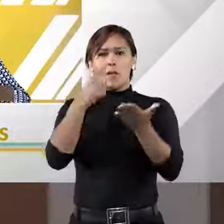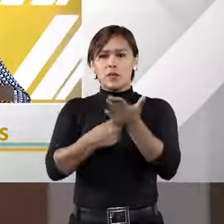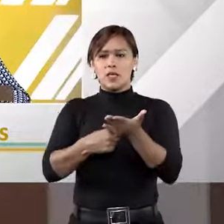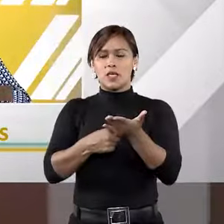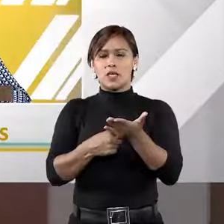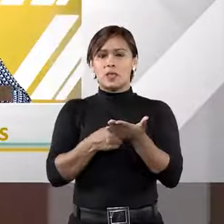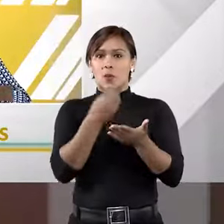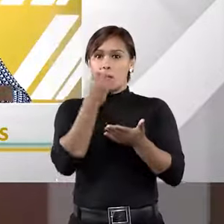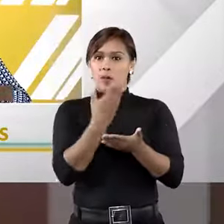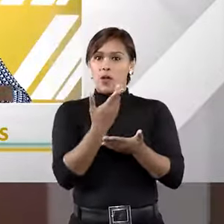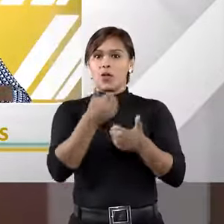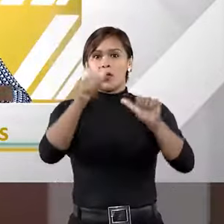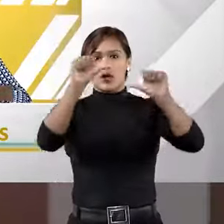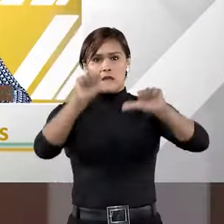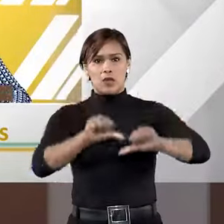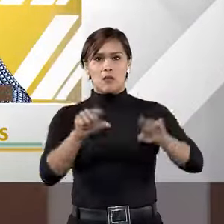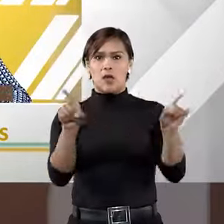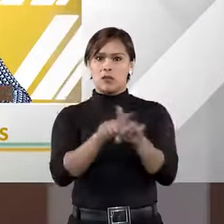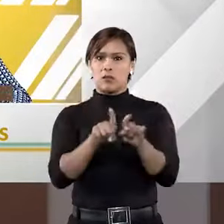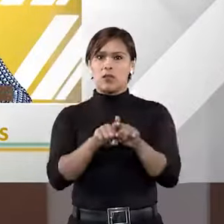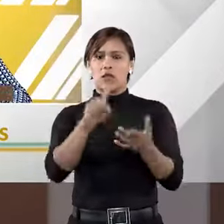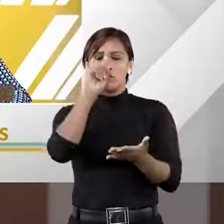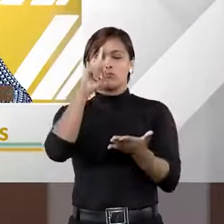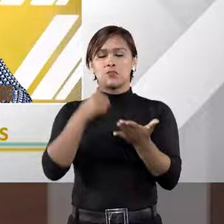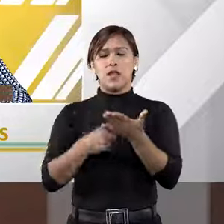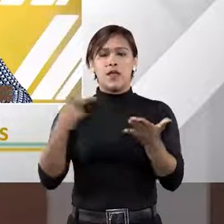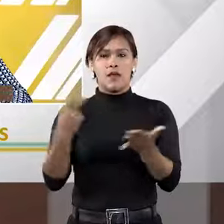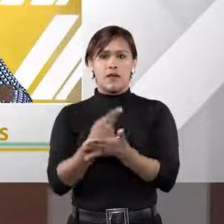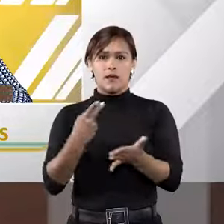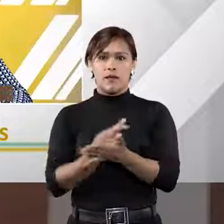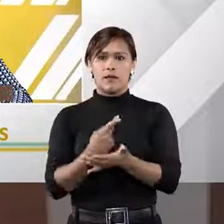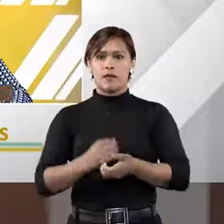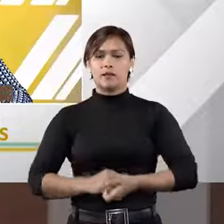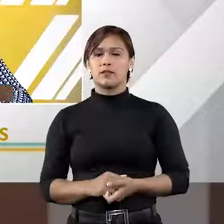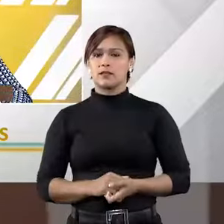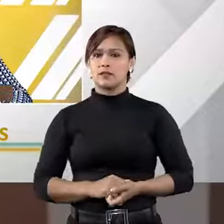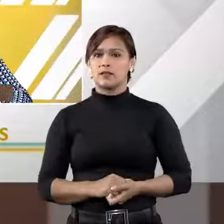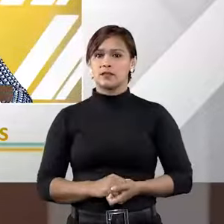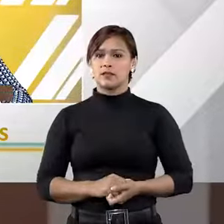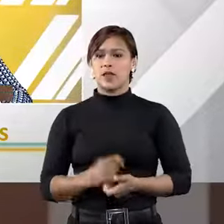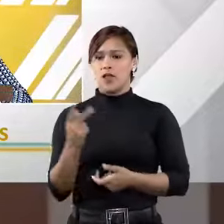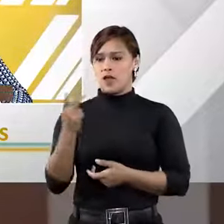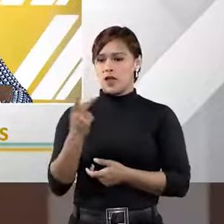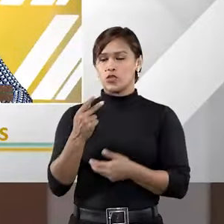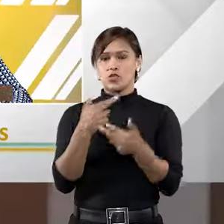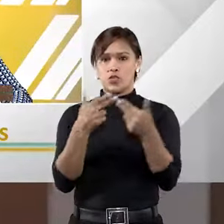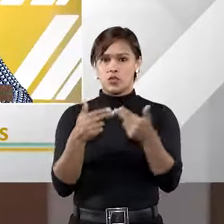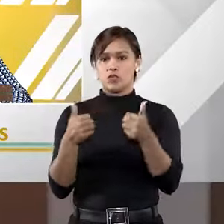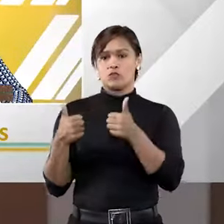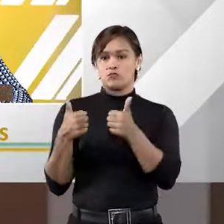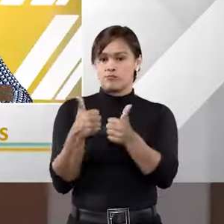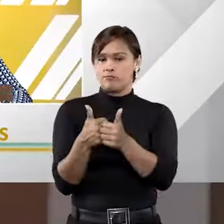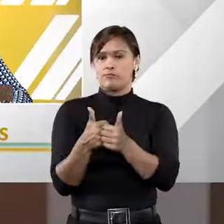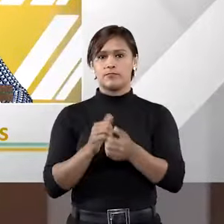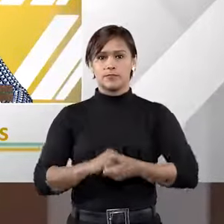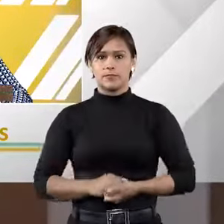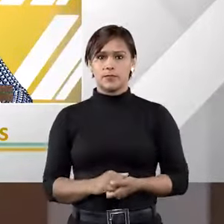aplicação. Quanto a má aplicação, a aplicação errada. As duas coisas são insindicáveis.